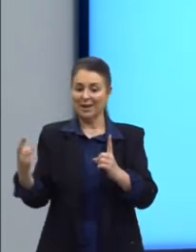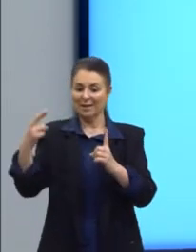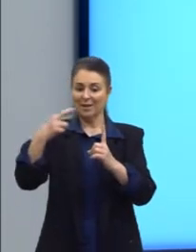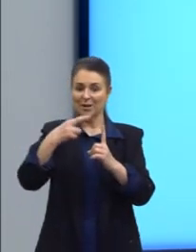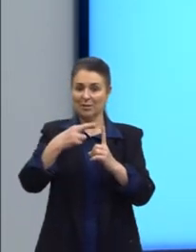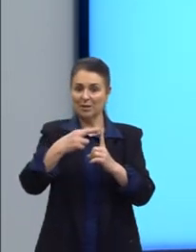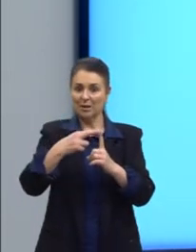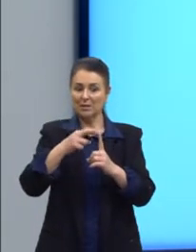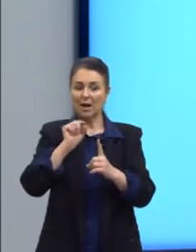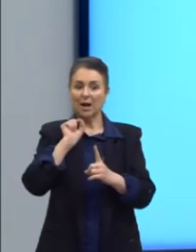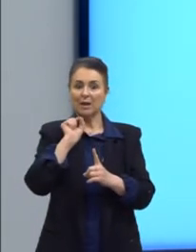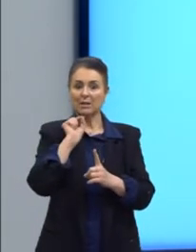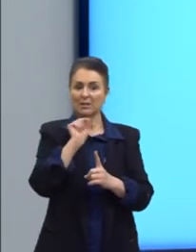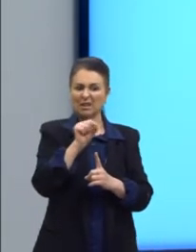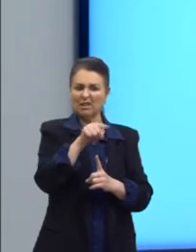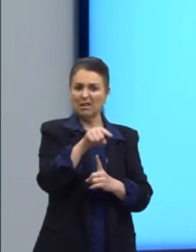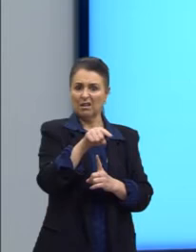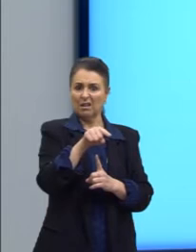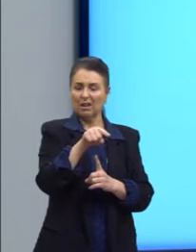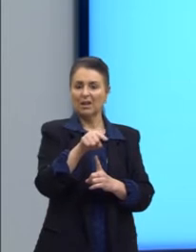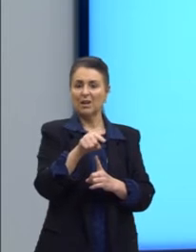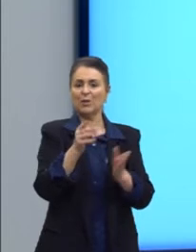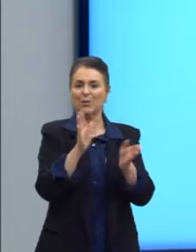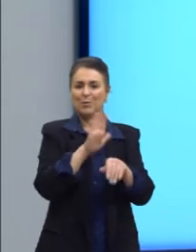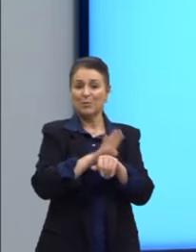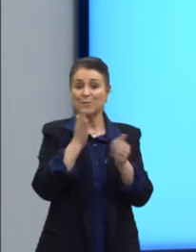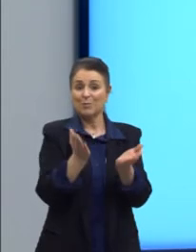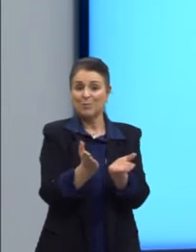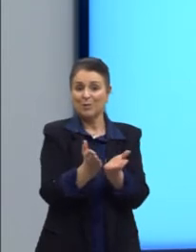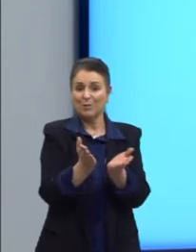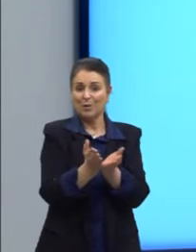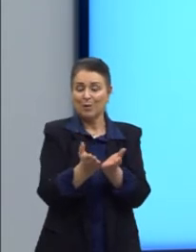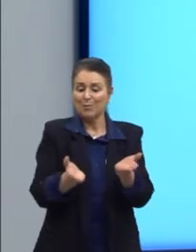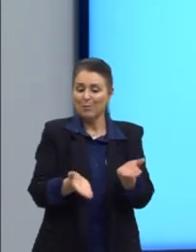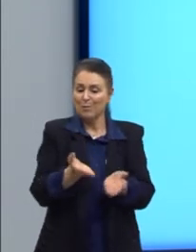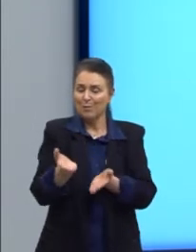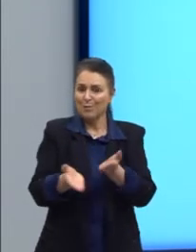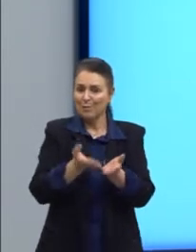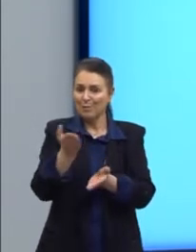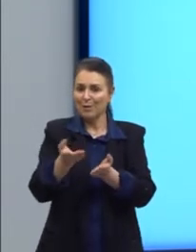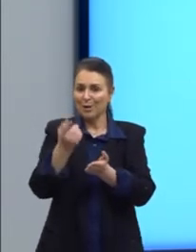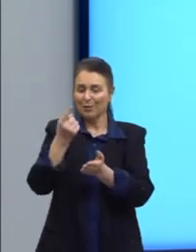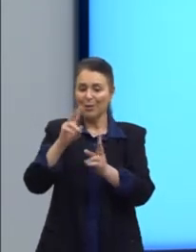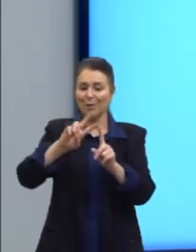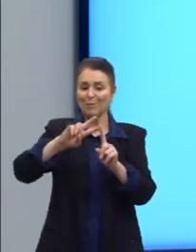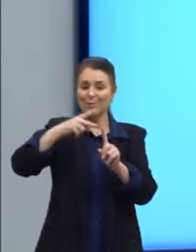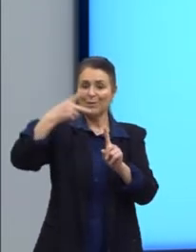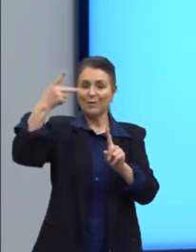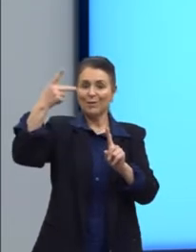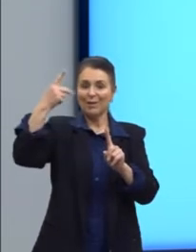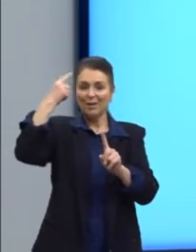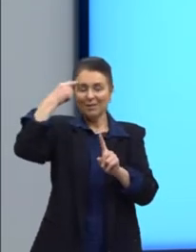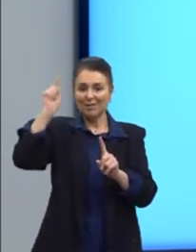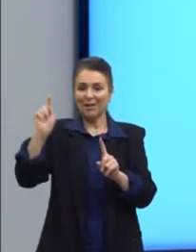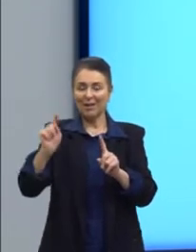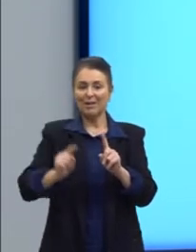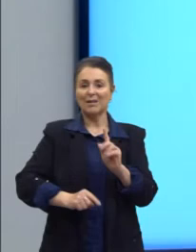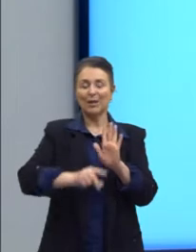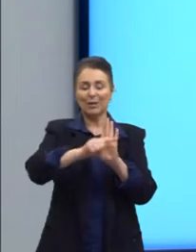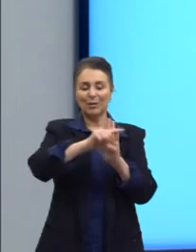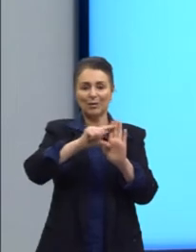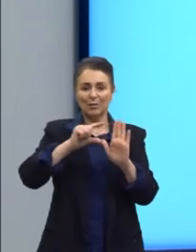favorecidos e evita a repetição desnecessária, promovendo a progressão da ideia do parágrafo a partir de uma forma